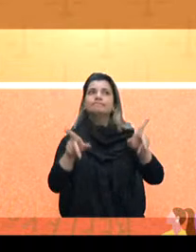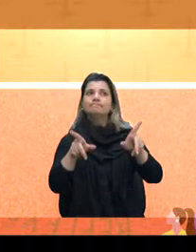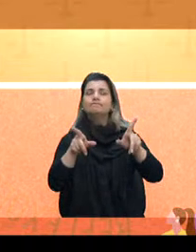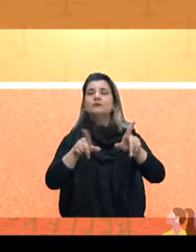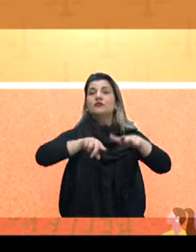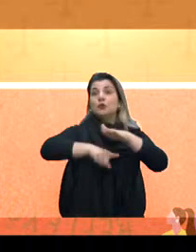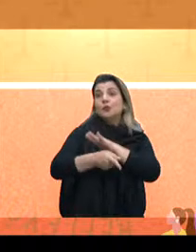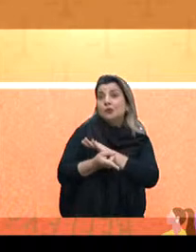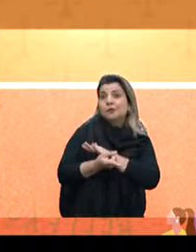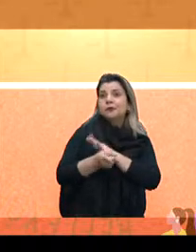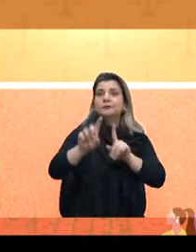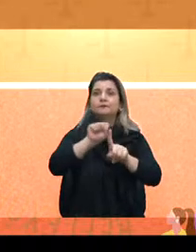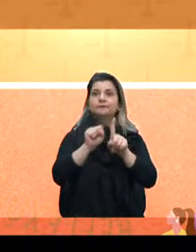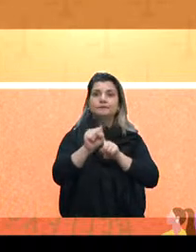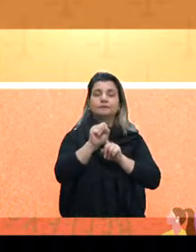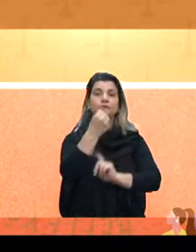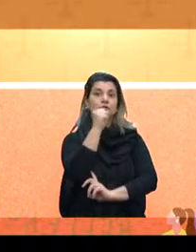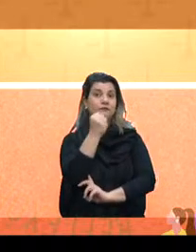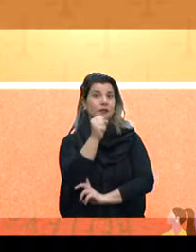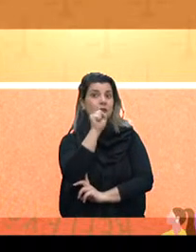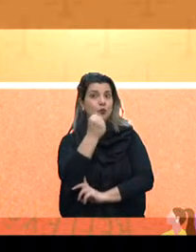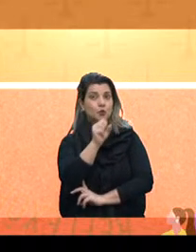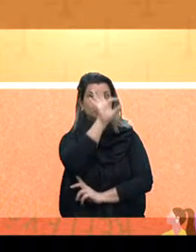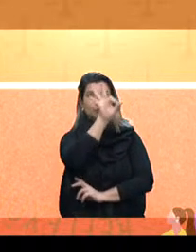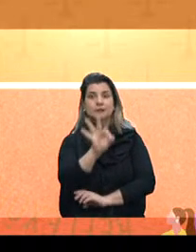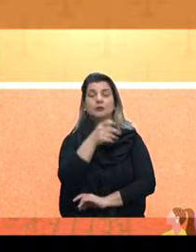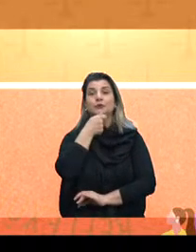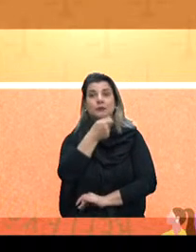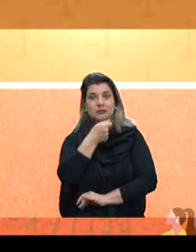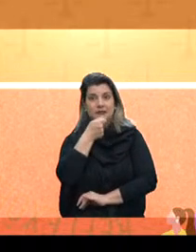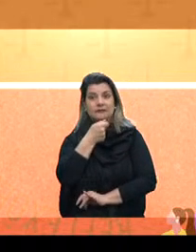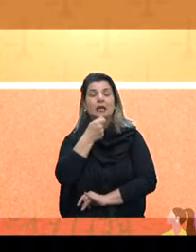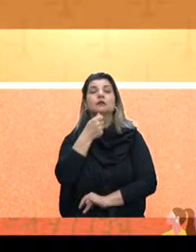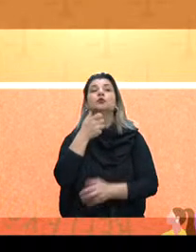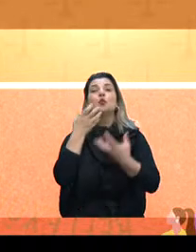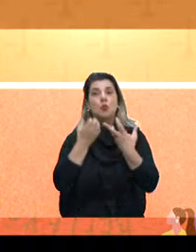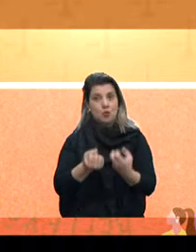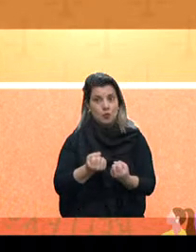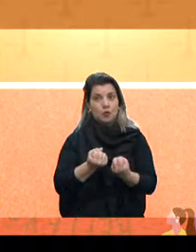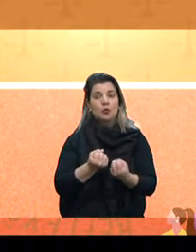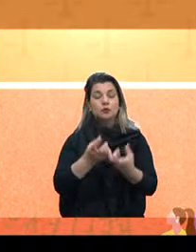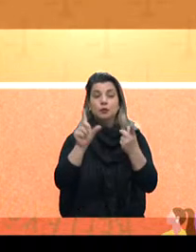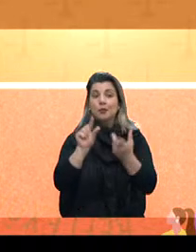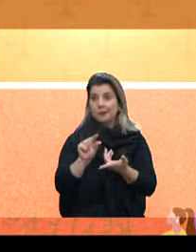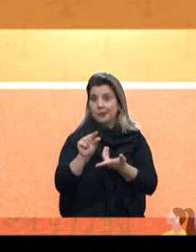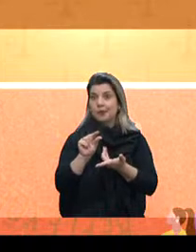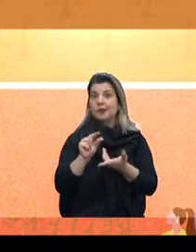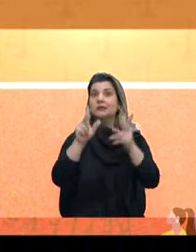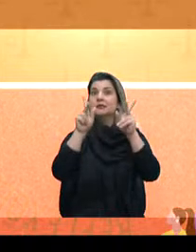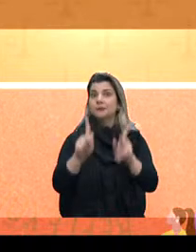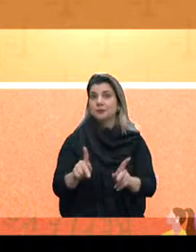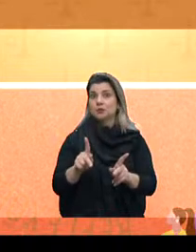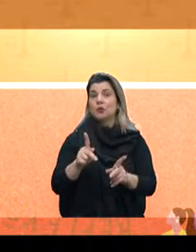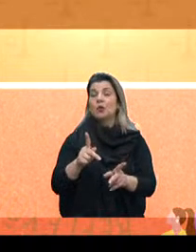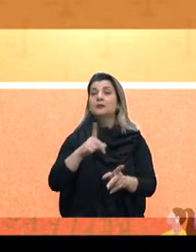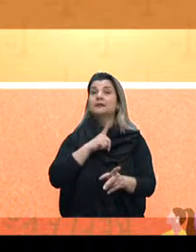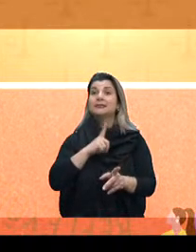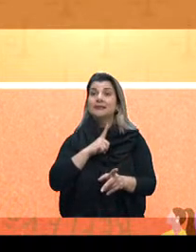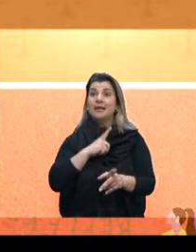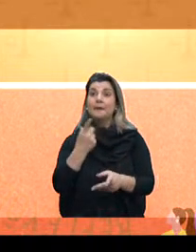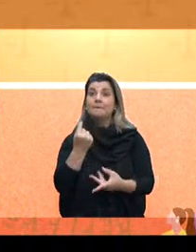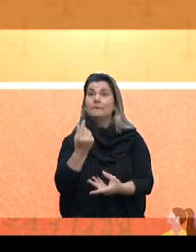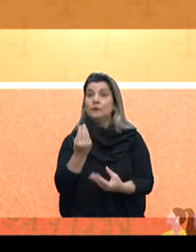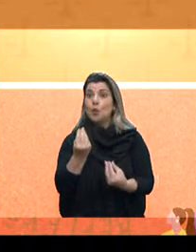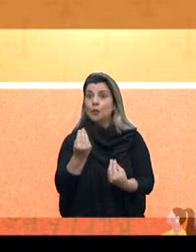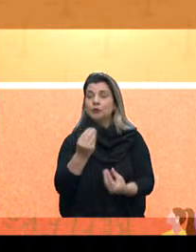social. 88% dos entrevistados concordam que poucas pessoas ganham muito dinheiro e muitas pessoas ganham pouco